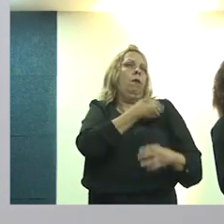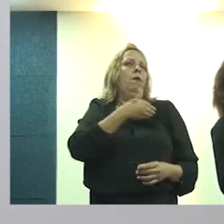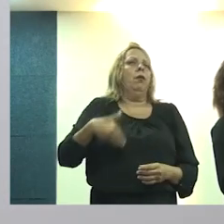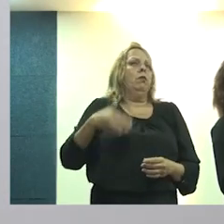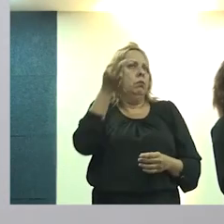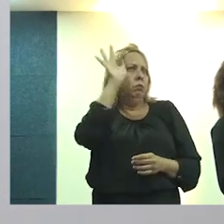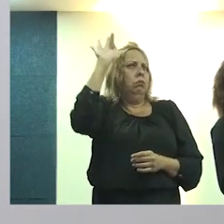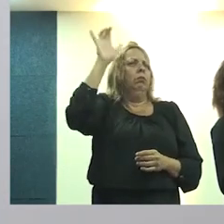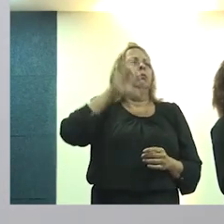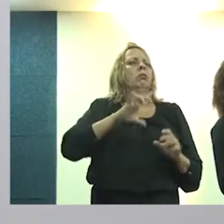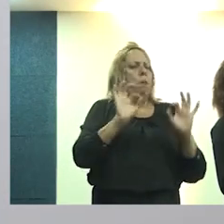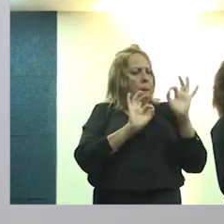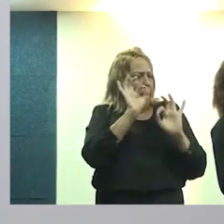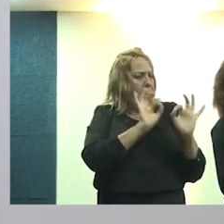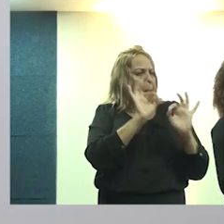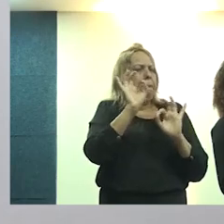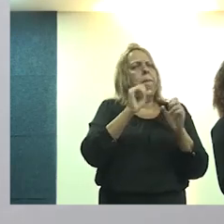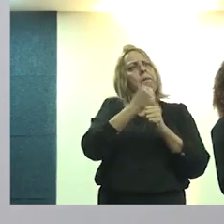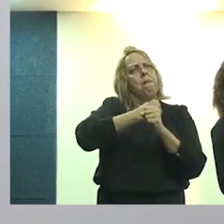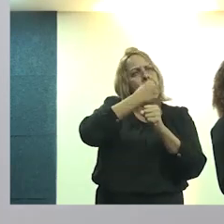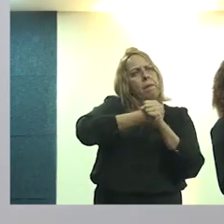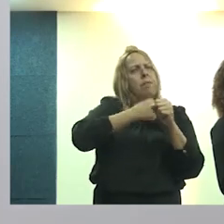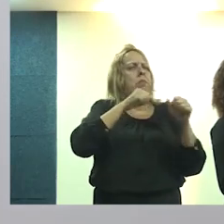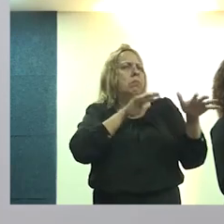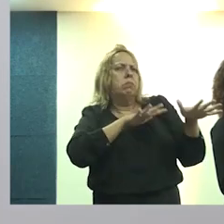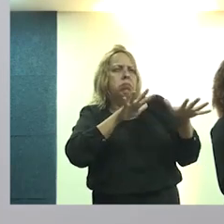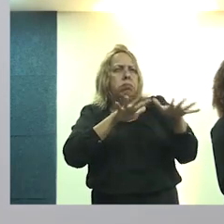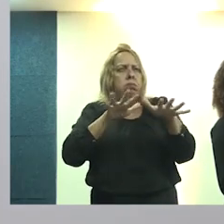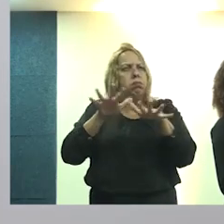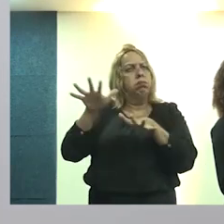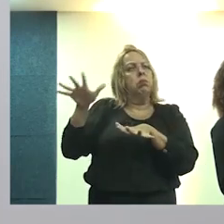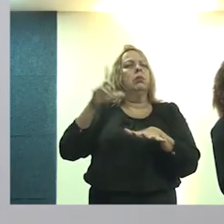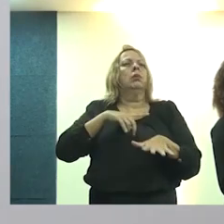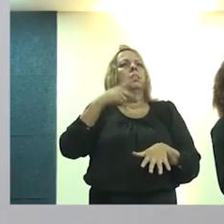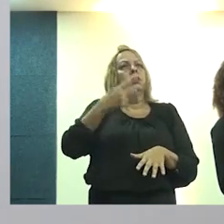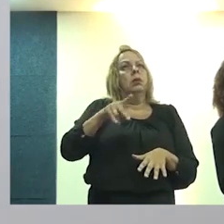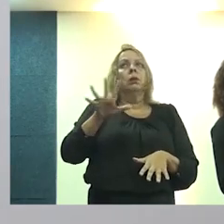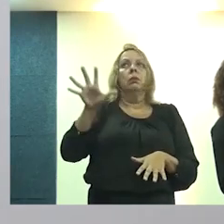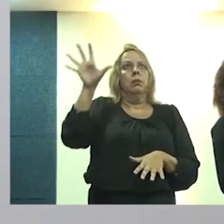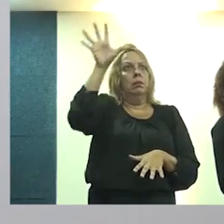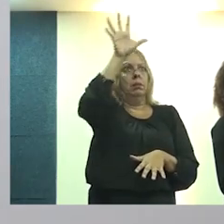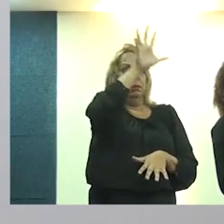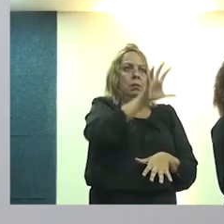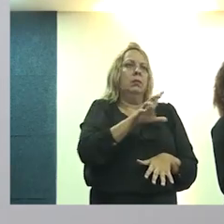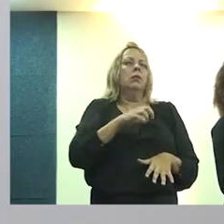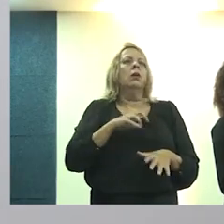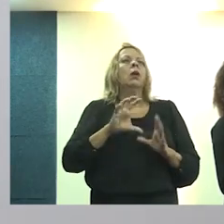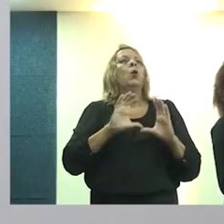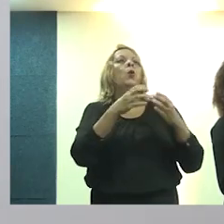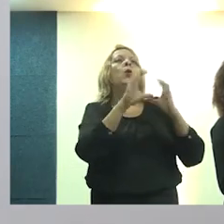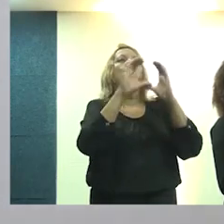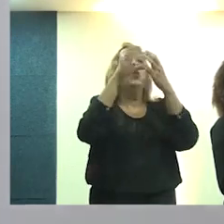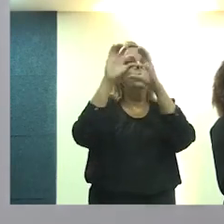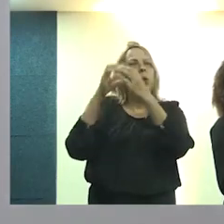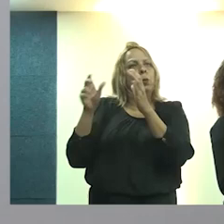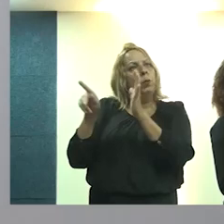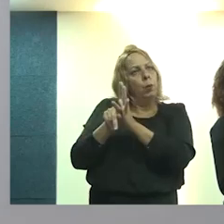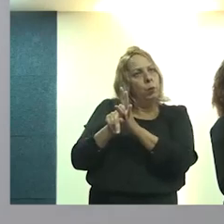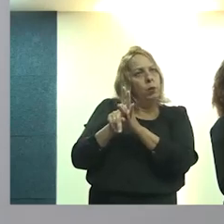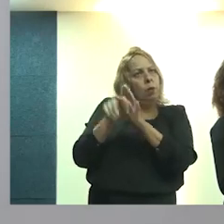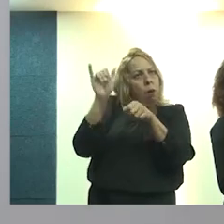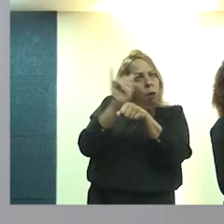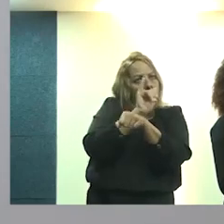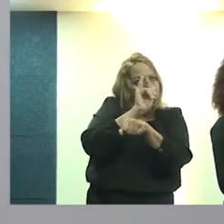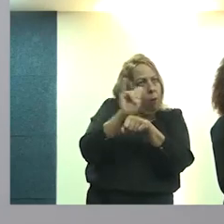federal. Então, gente tem construído um processo de muita mobilização nesses territórios periféricos a partir da caravana das periferias.